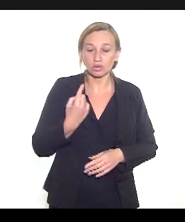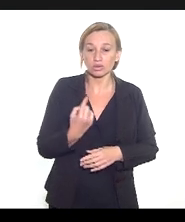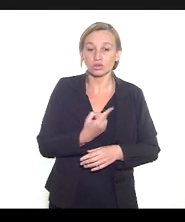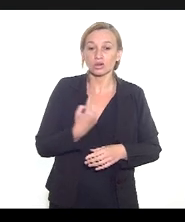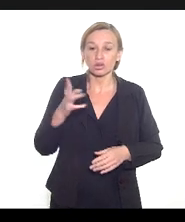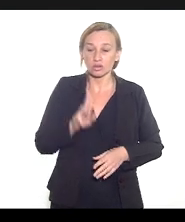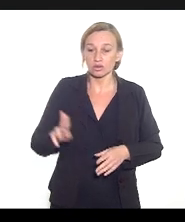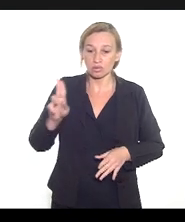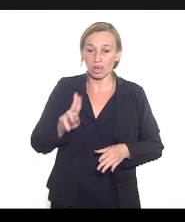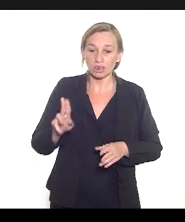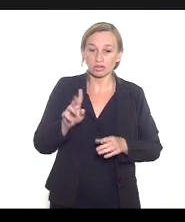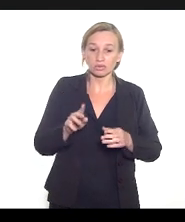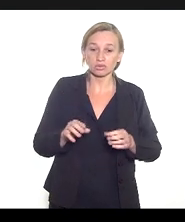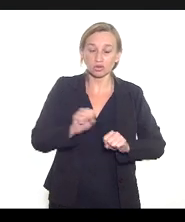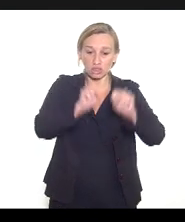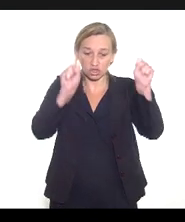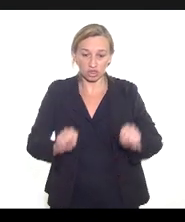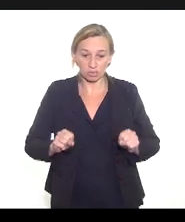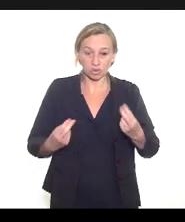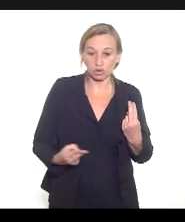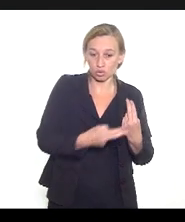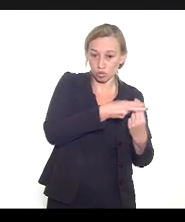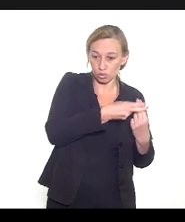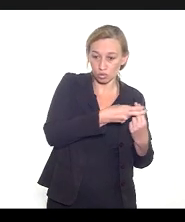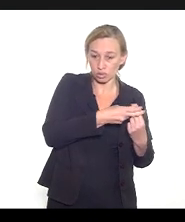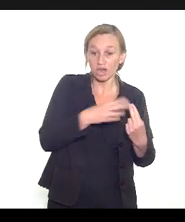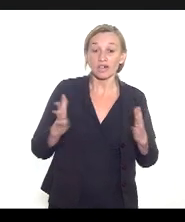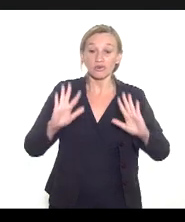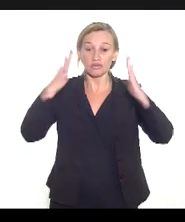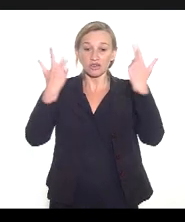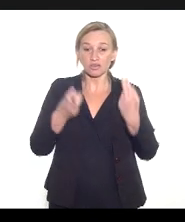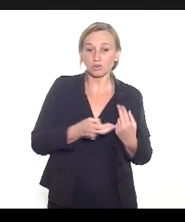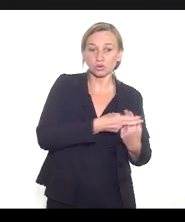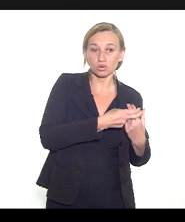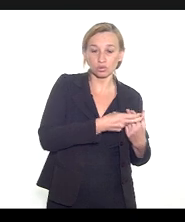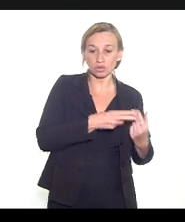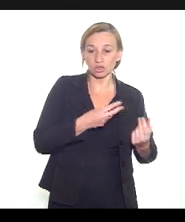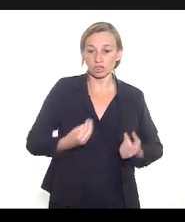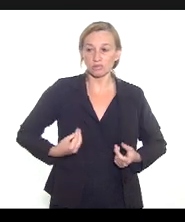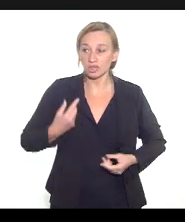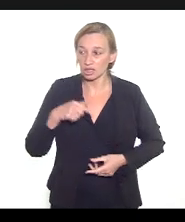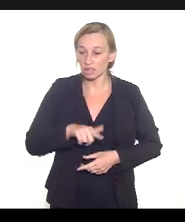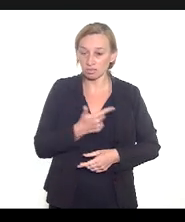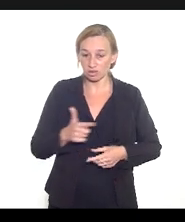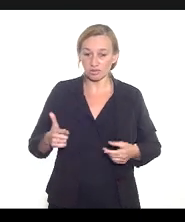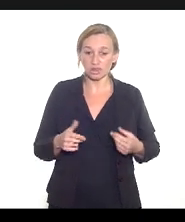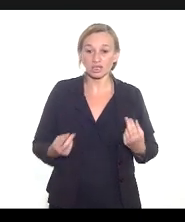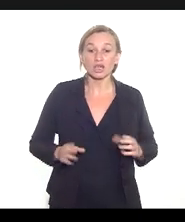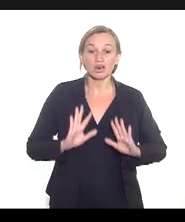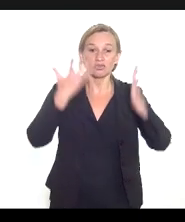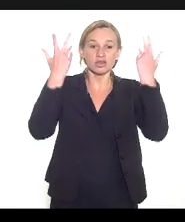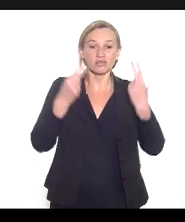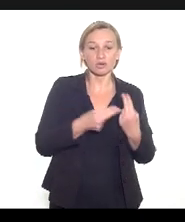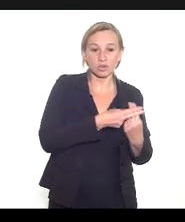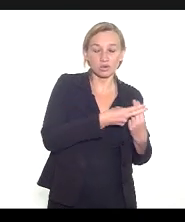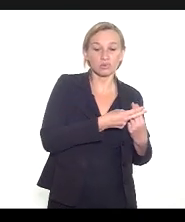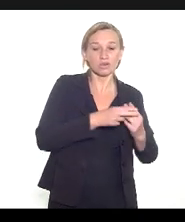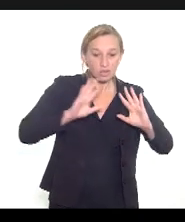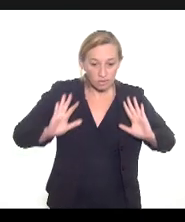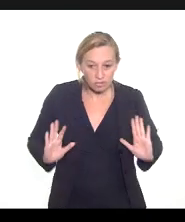de saúde e viva o SUS sem ele nós não estaríamos aqui então viva o SUS vamos sempre